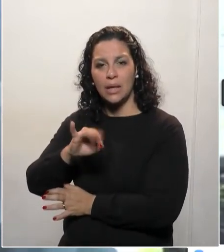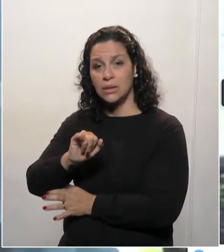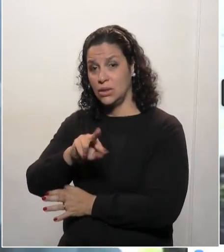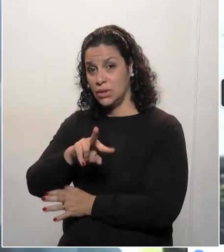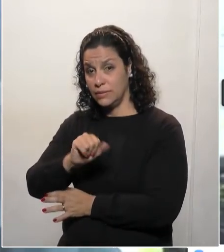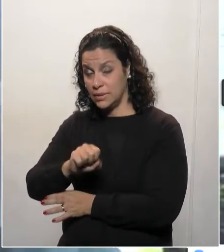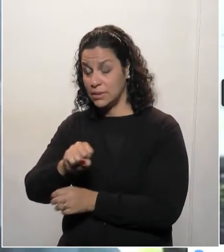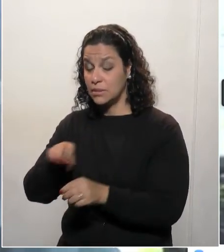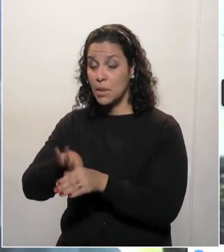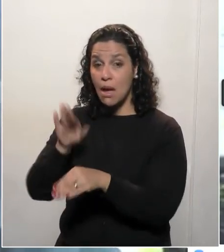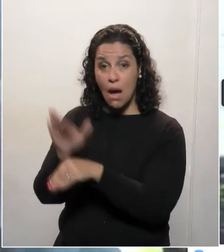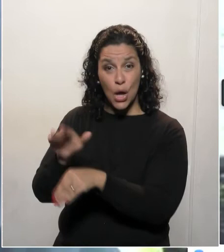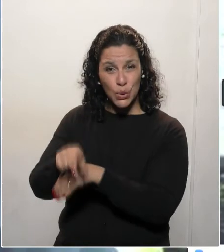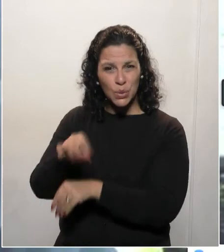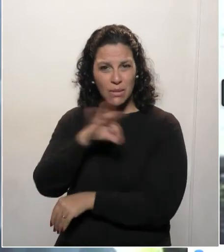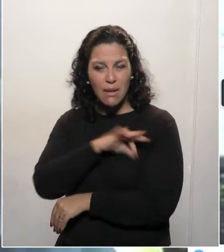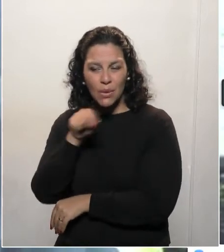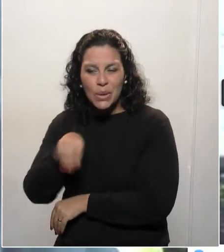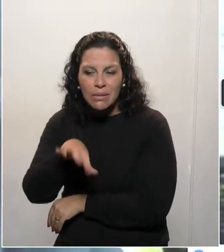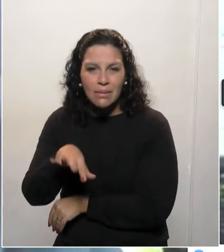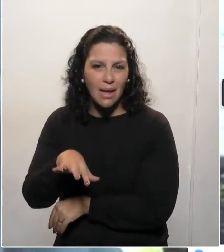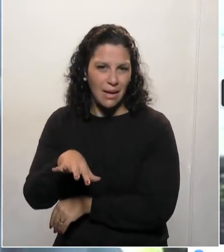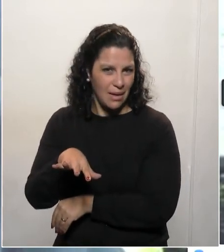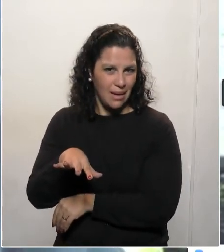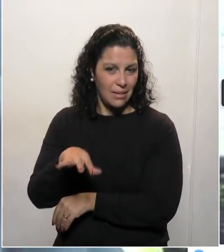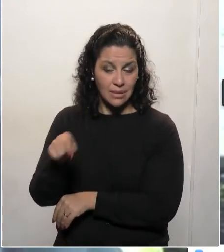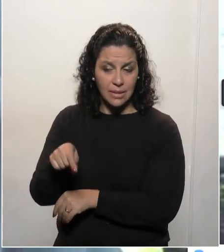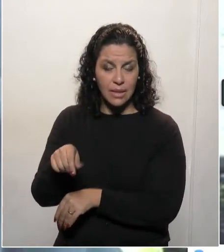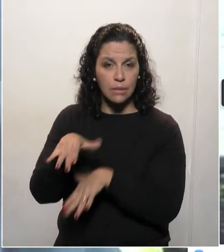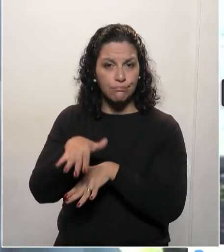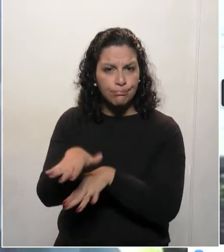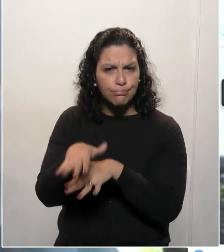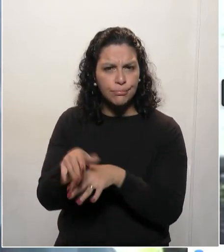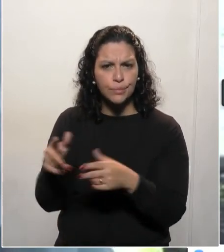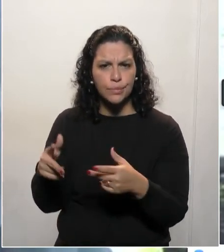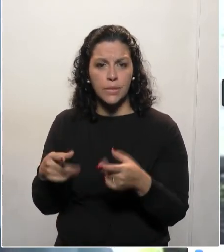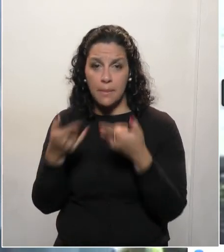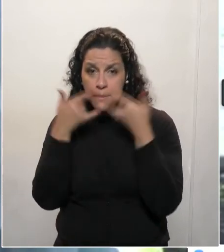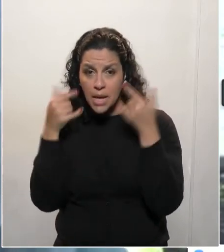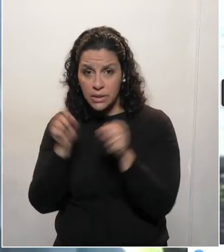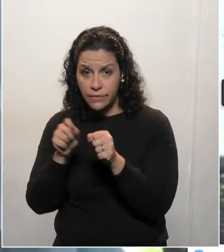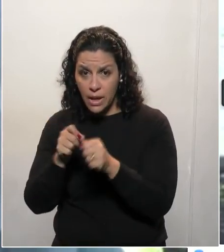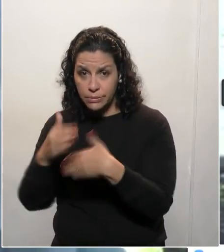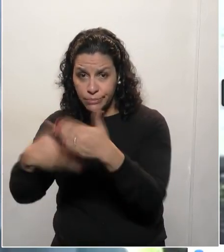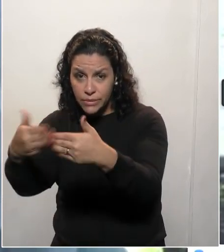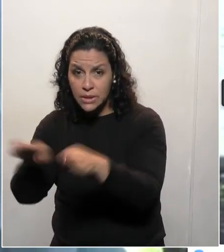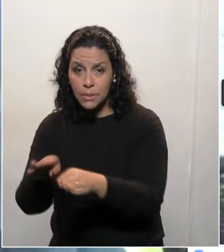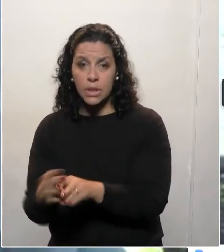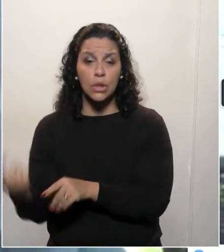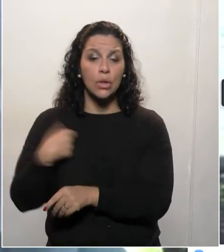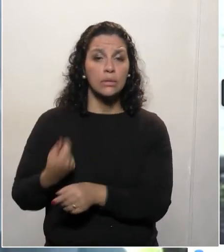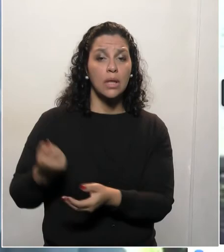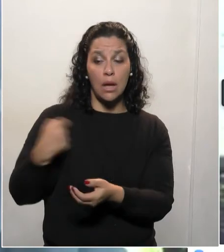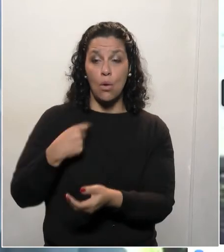a situação financeira dessas famílias também. Era isso, senhor presidente.